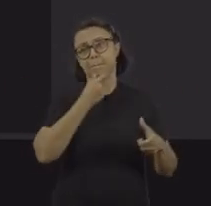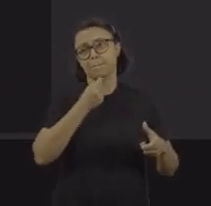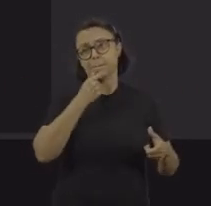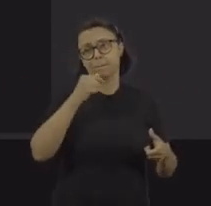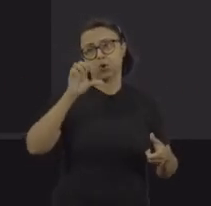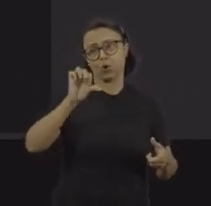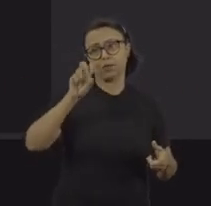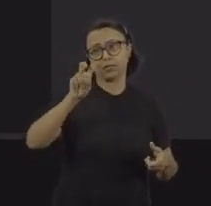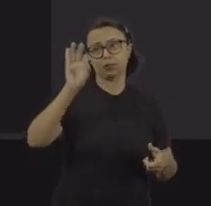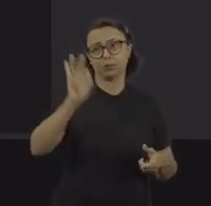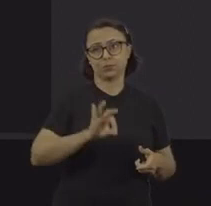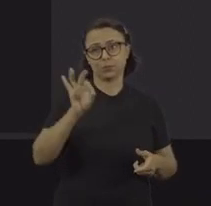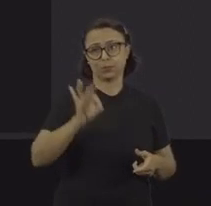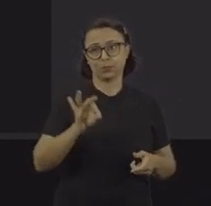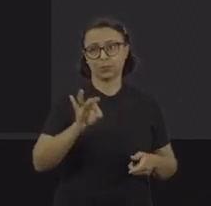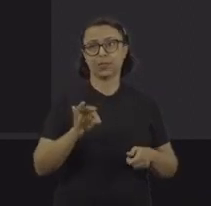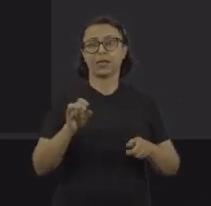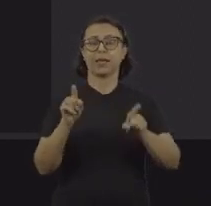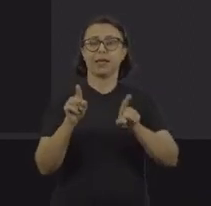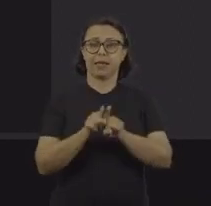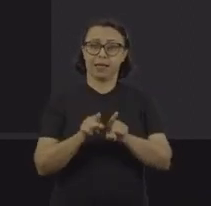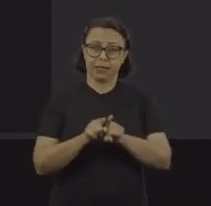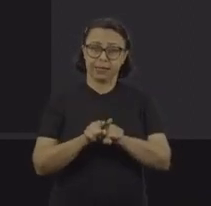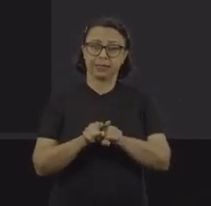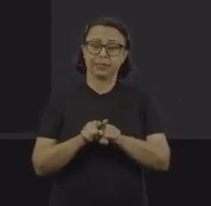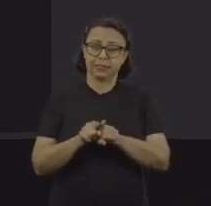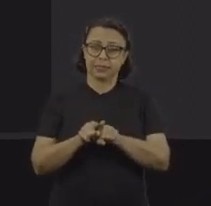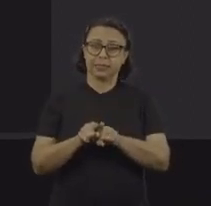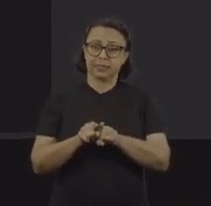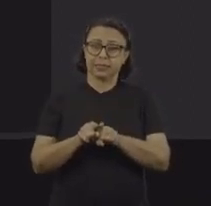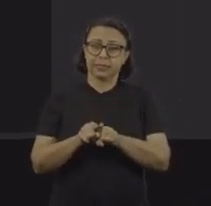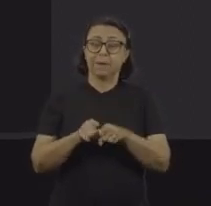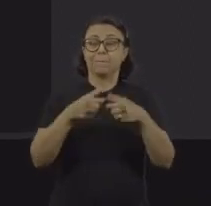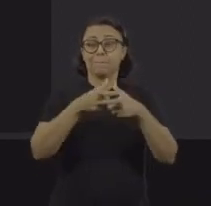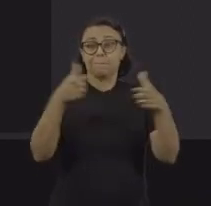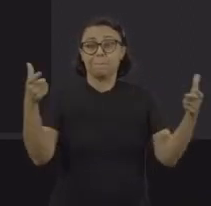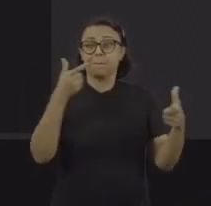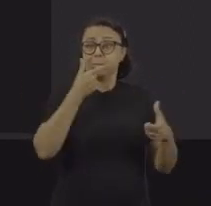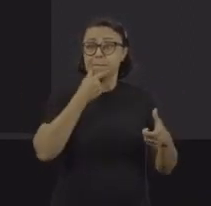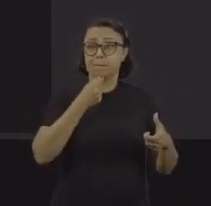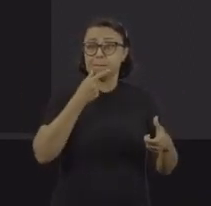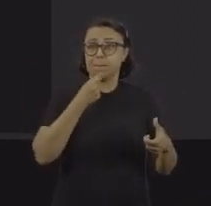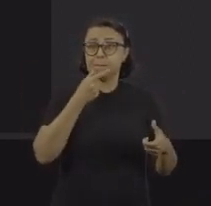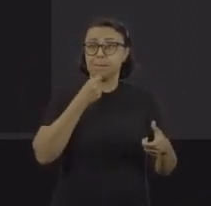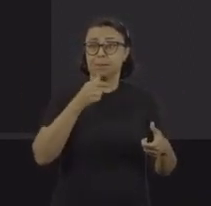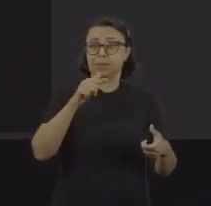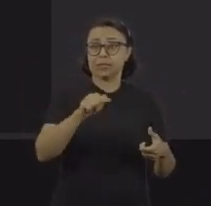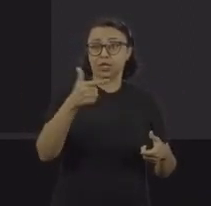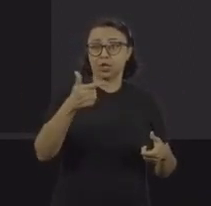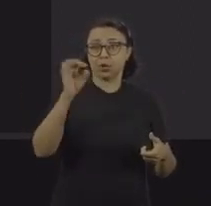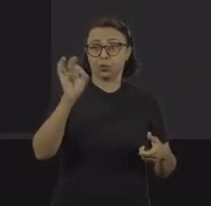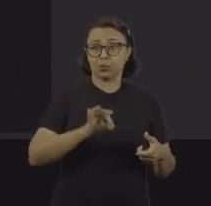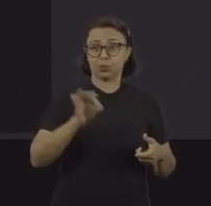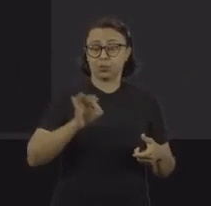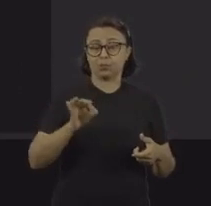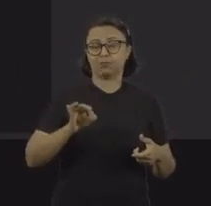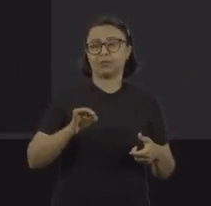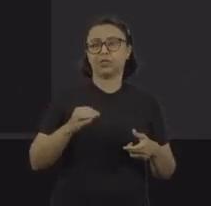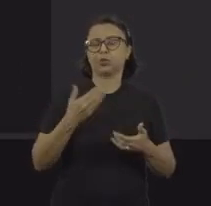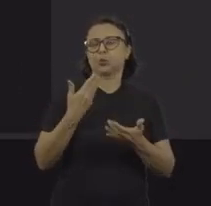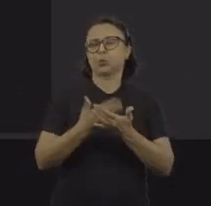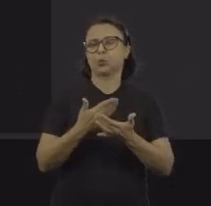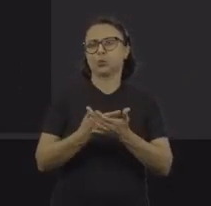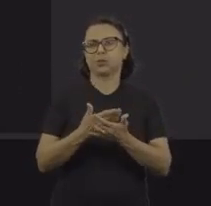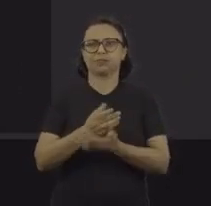95%, mas eu já vou problematizar isso também lá na frente. E a maior parte deles, 72%, tem uma baixíssima escolaridade,